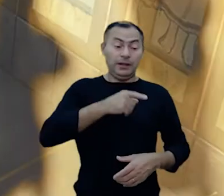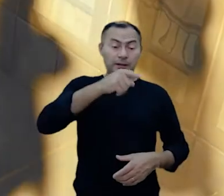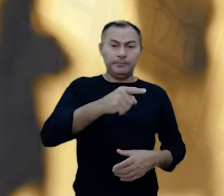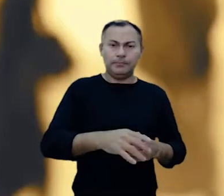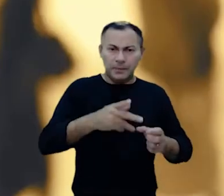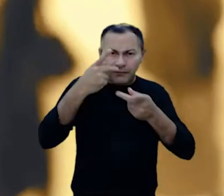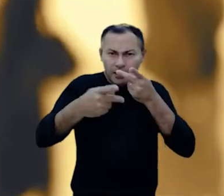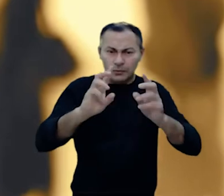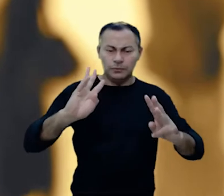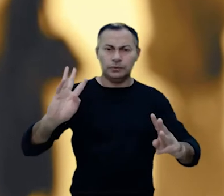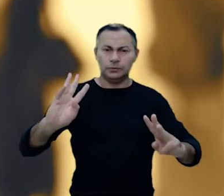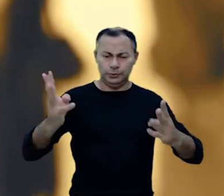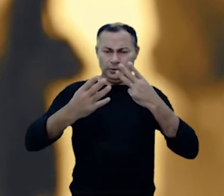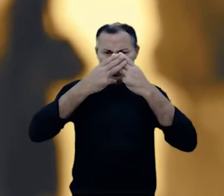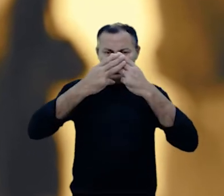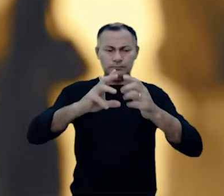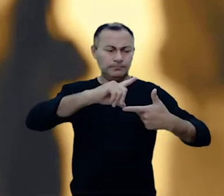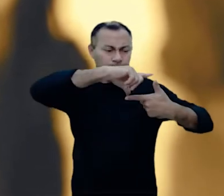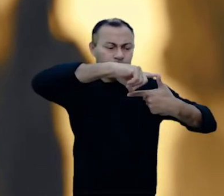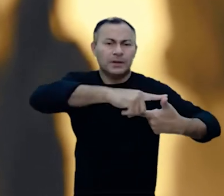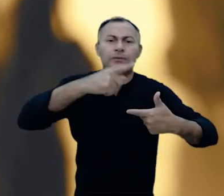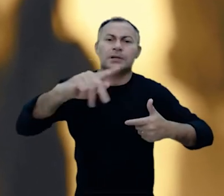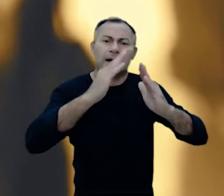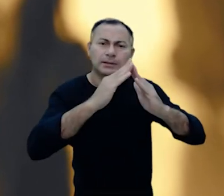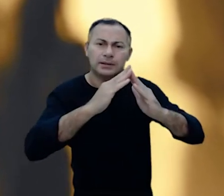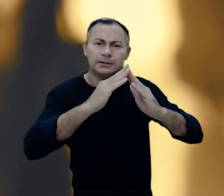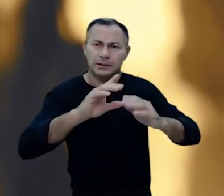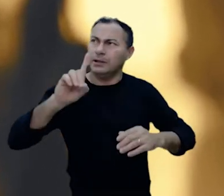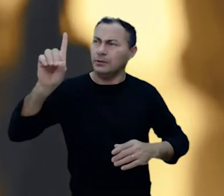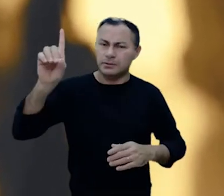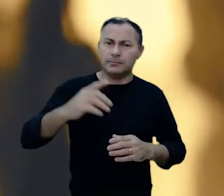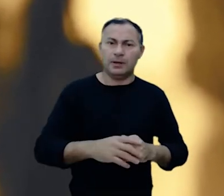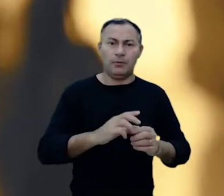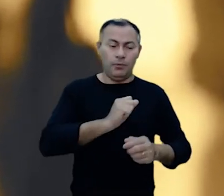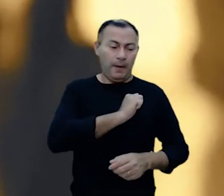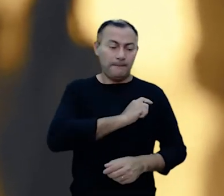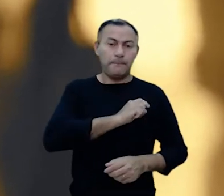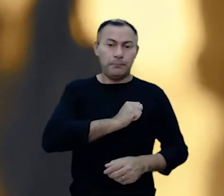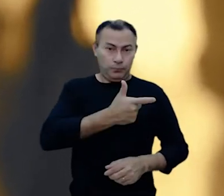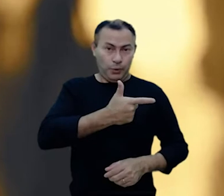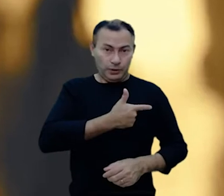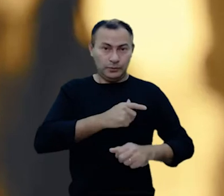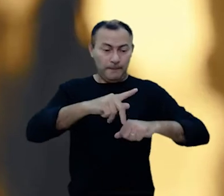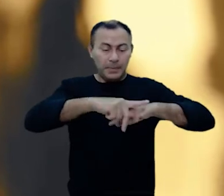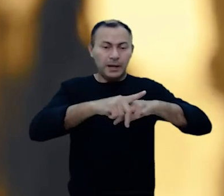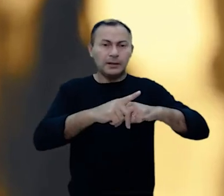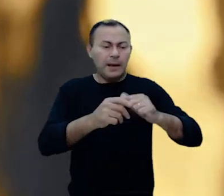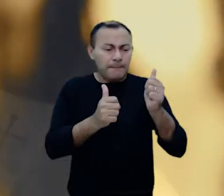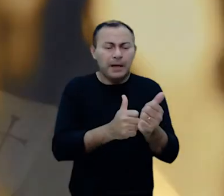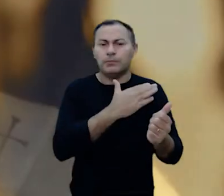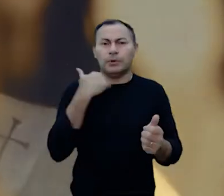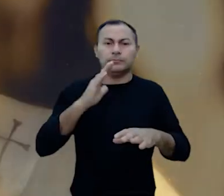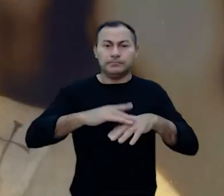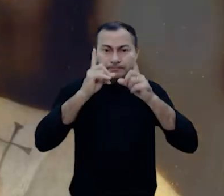Você já pensou falar para um judeu tradicional que você é o templo de Deus? O apóstolo Pedro nos diz em suas cartas que ele estava